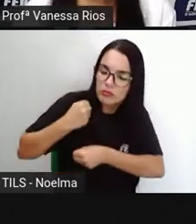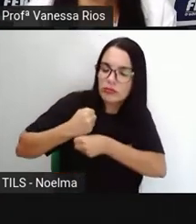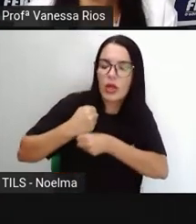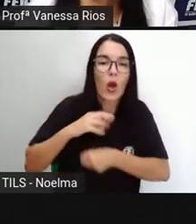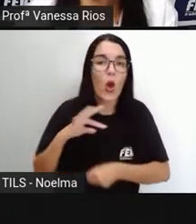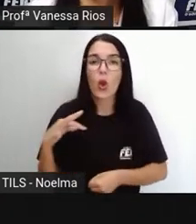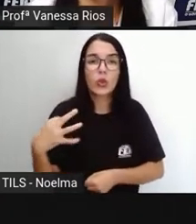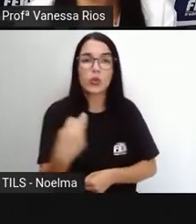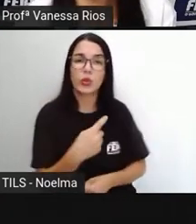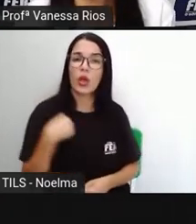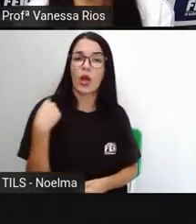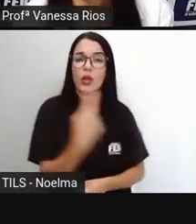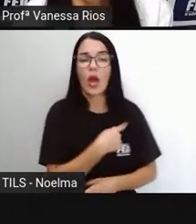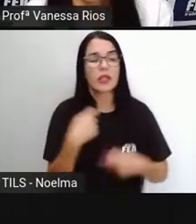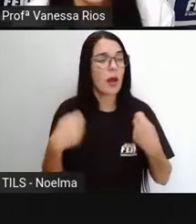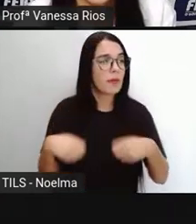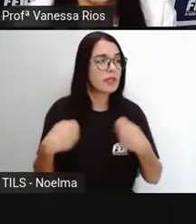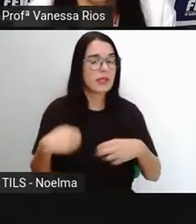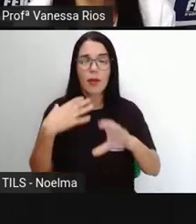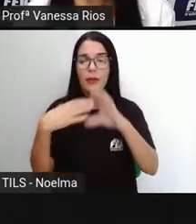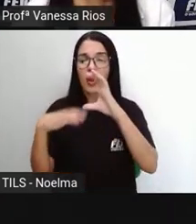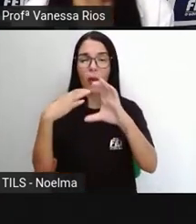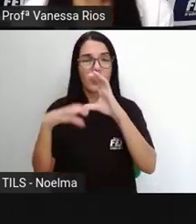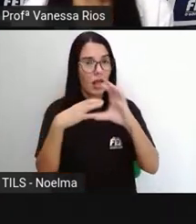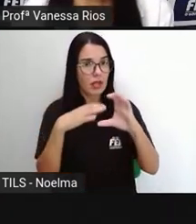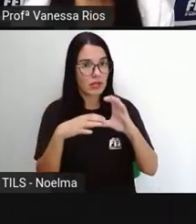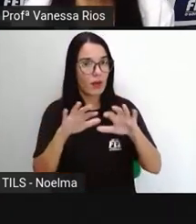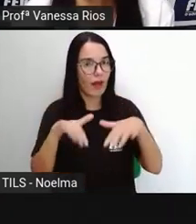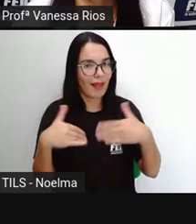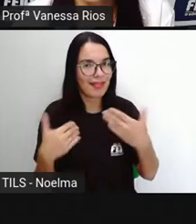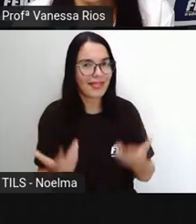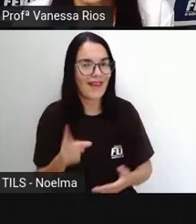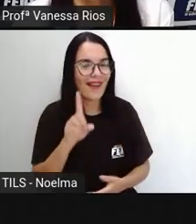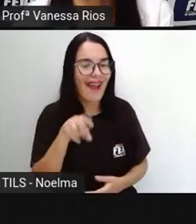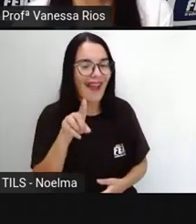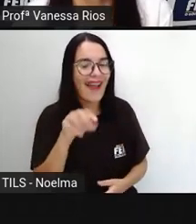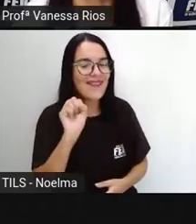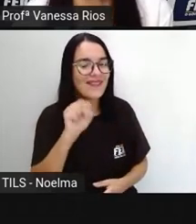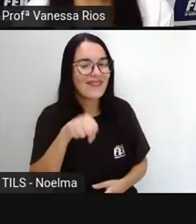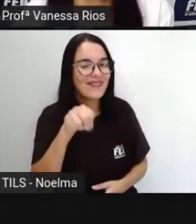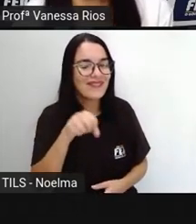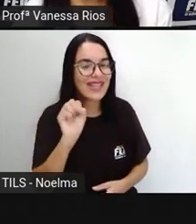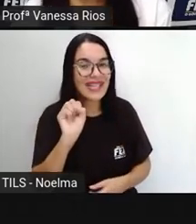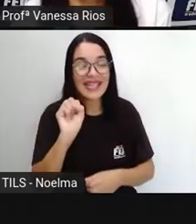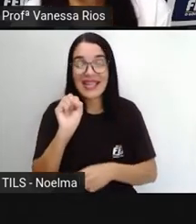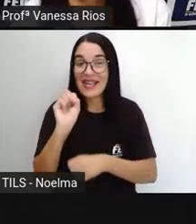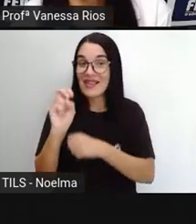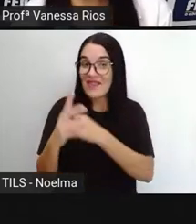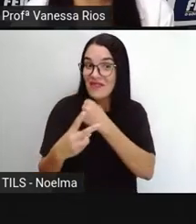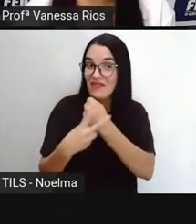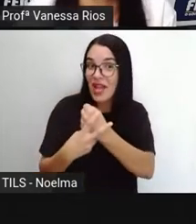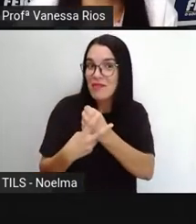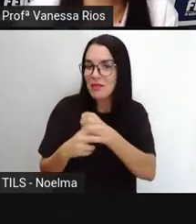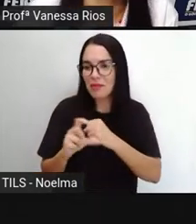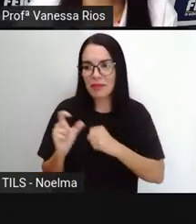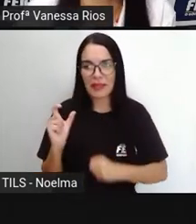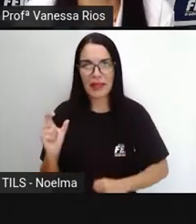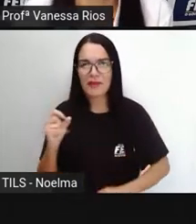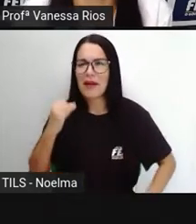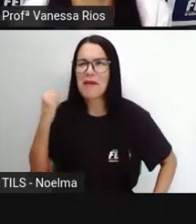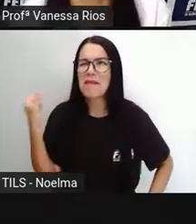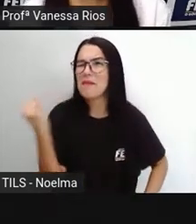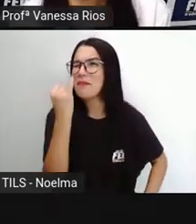tudo que a gente precisa utilizar na nossa comunicação. Então os verbos são palavras muito importantes dentro do processo